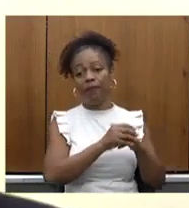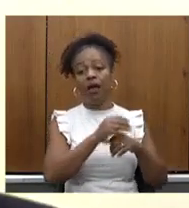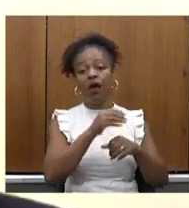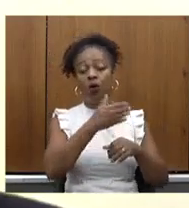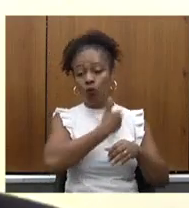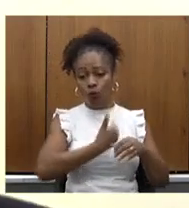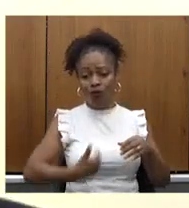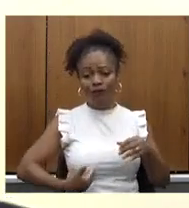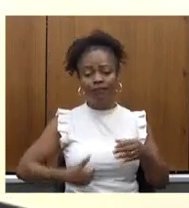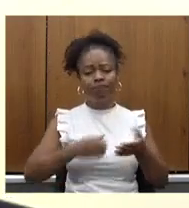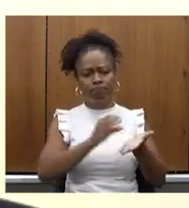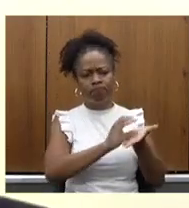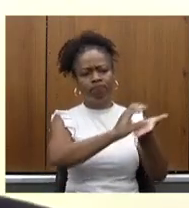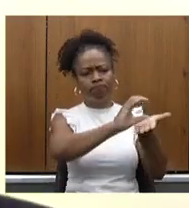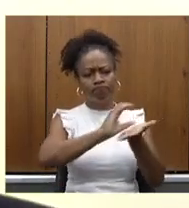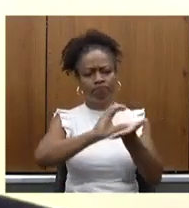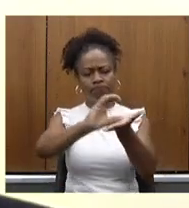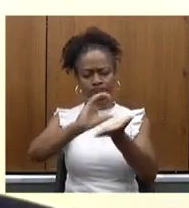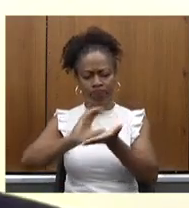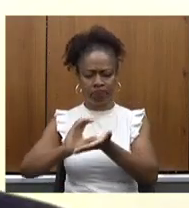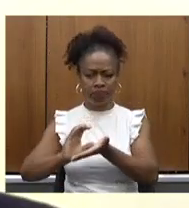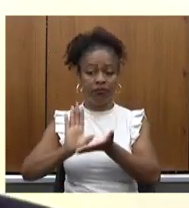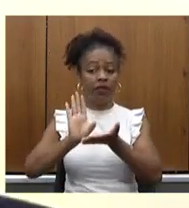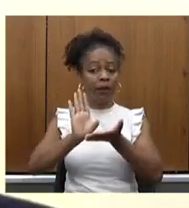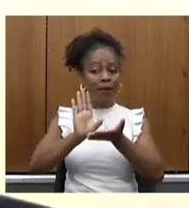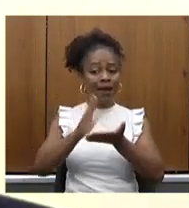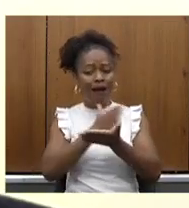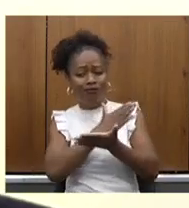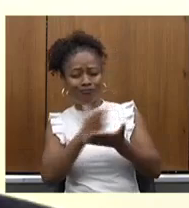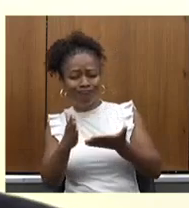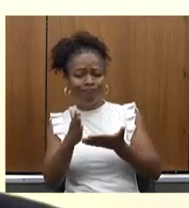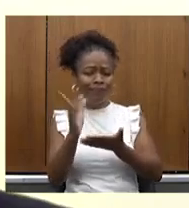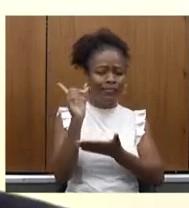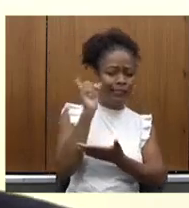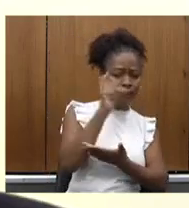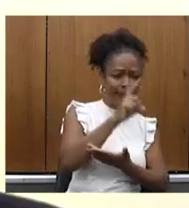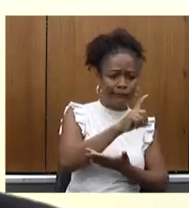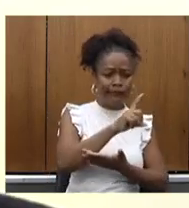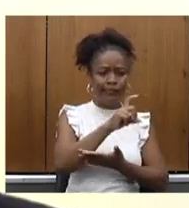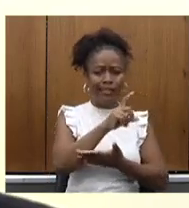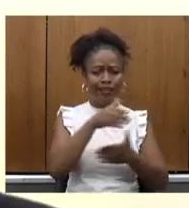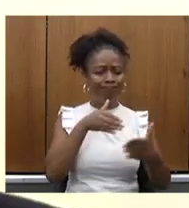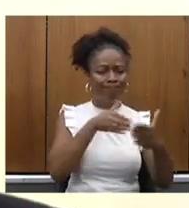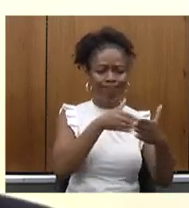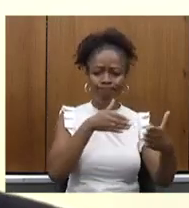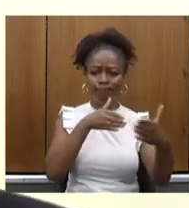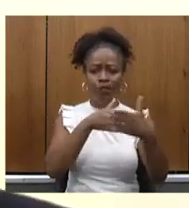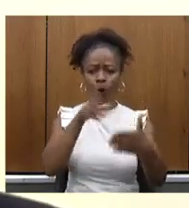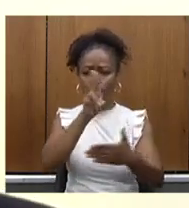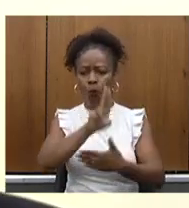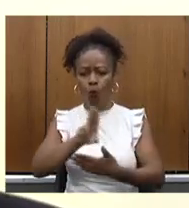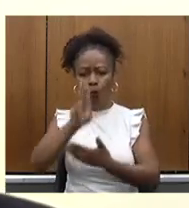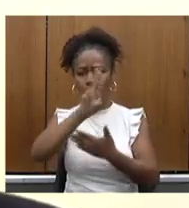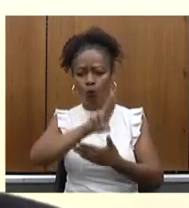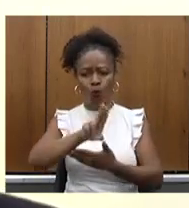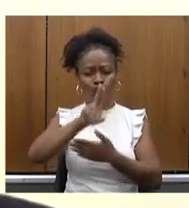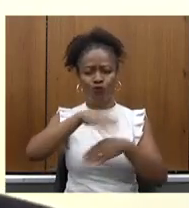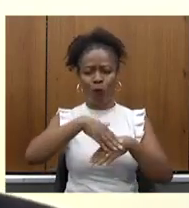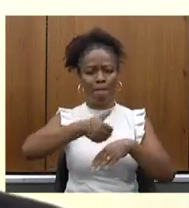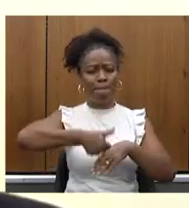muito republicana. Mas há algumas travas legais que têm impedido o uso ainda melhor, mais